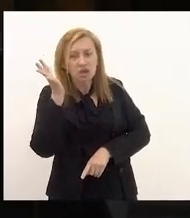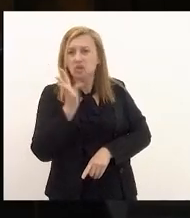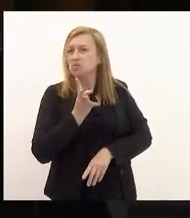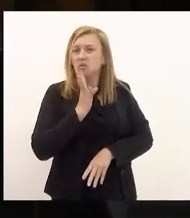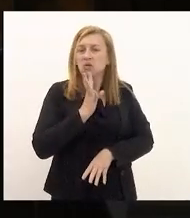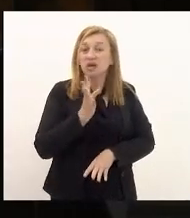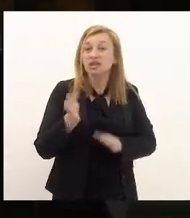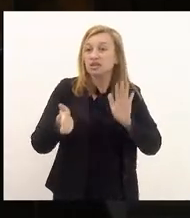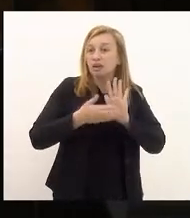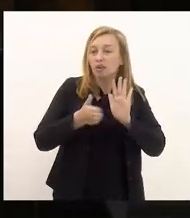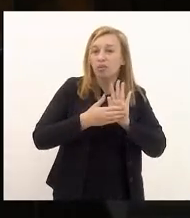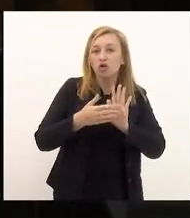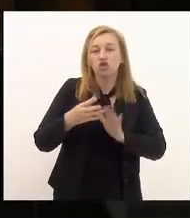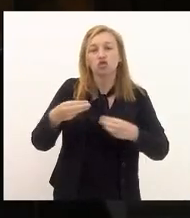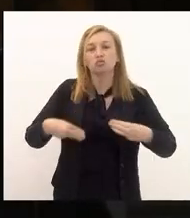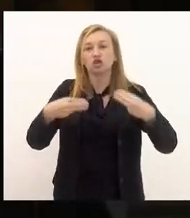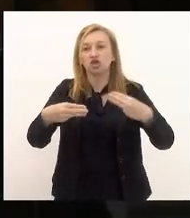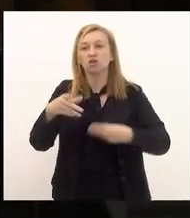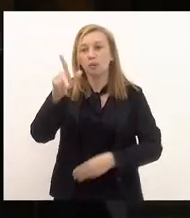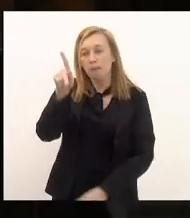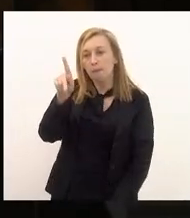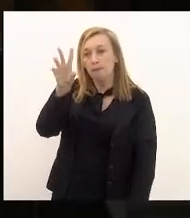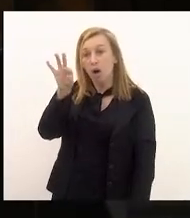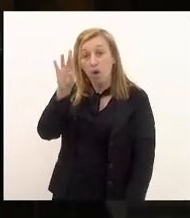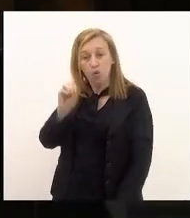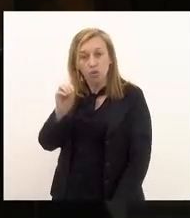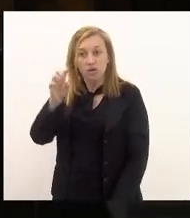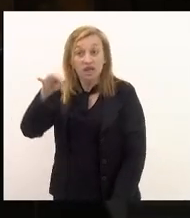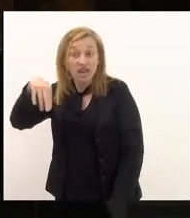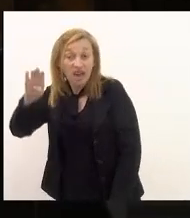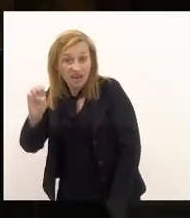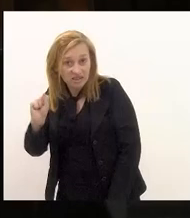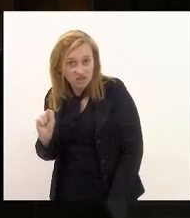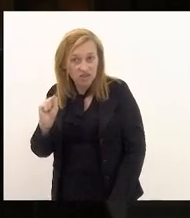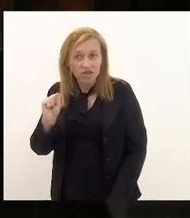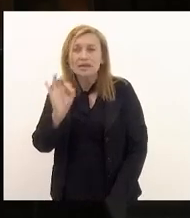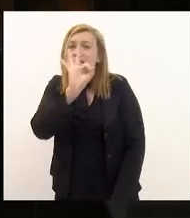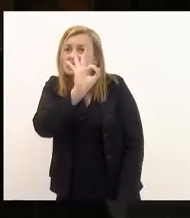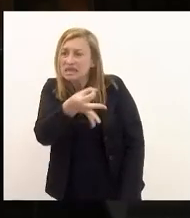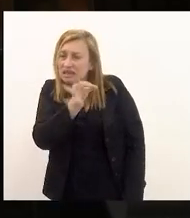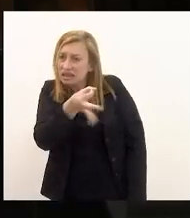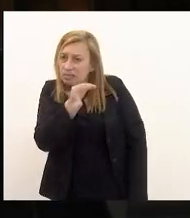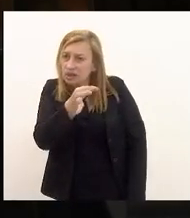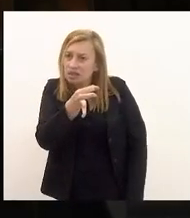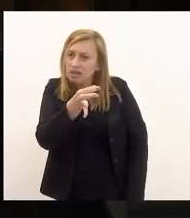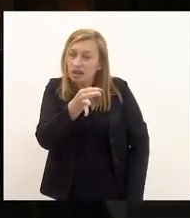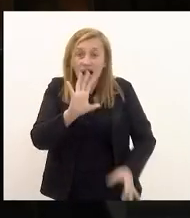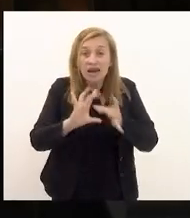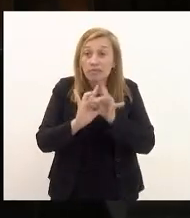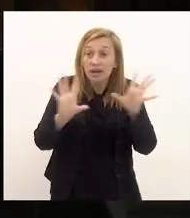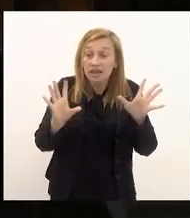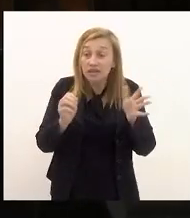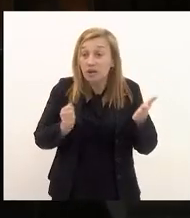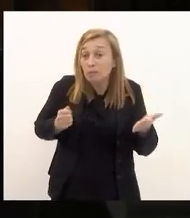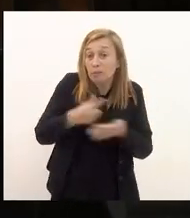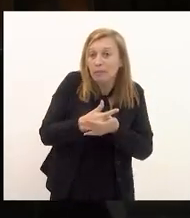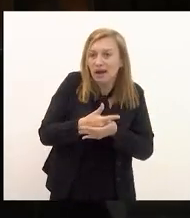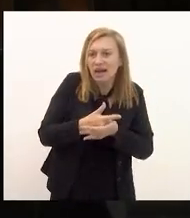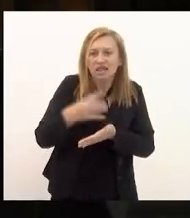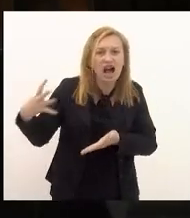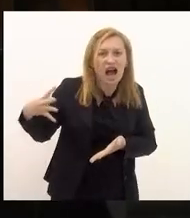do ministro Paulo Guedes está exatamente a liberação para pagamento